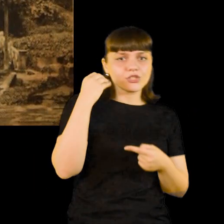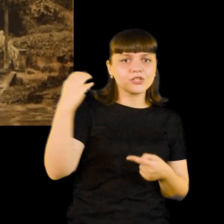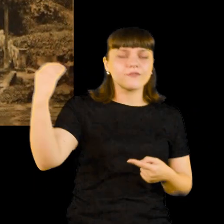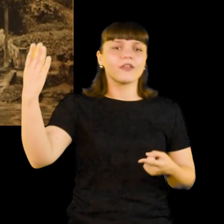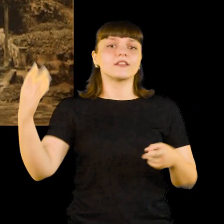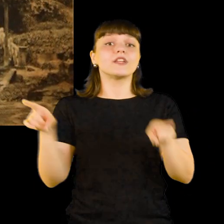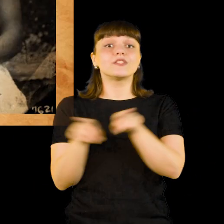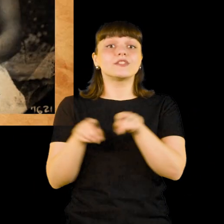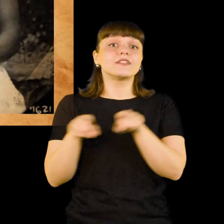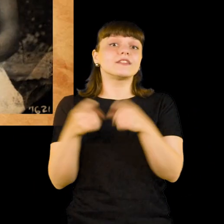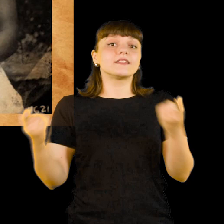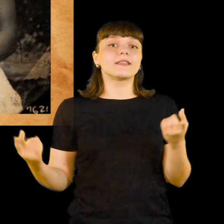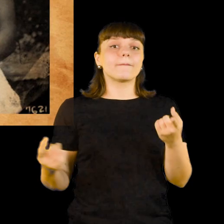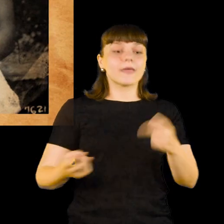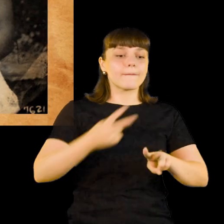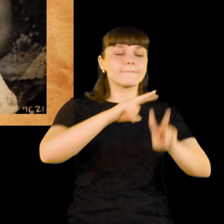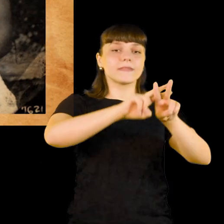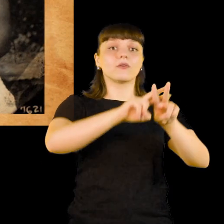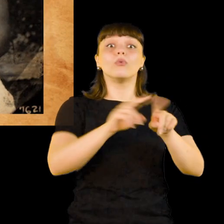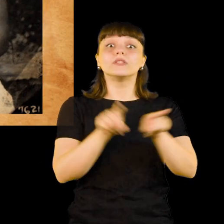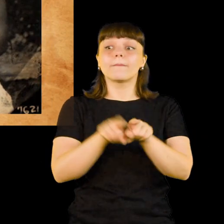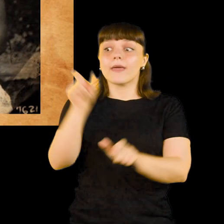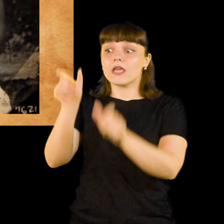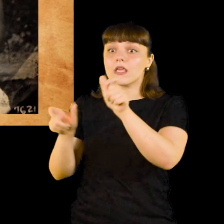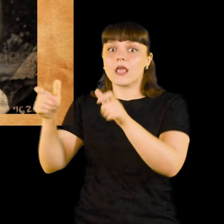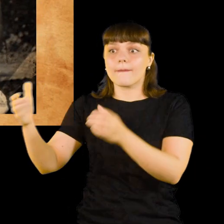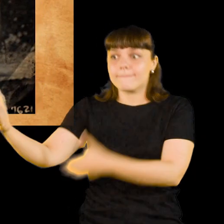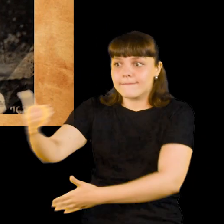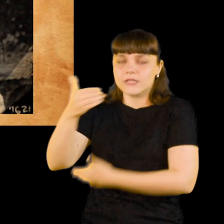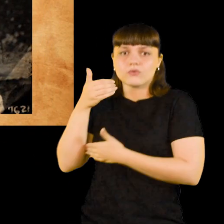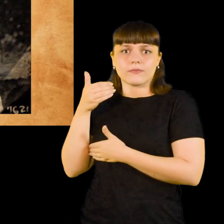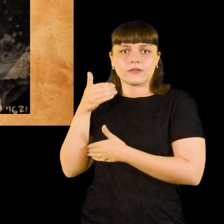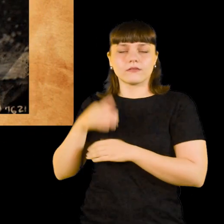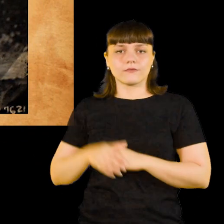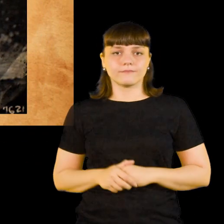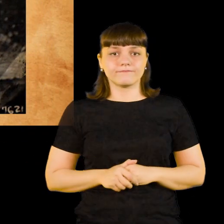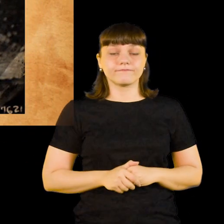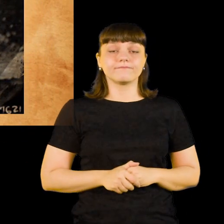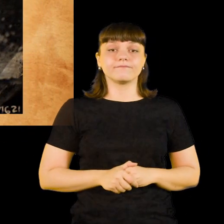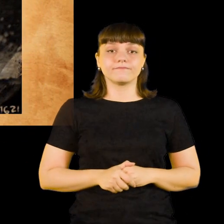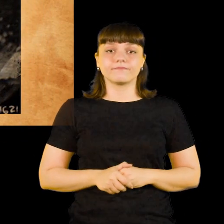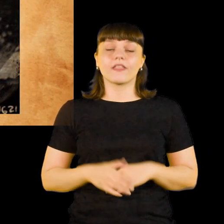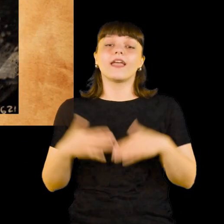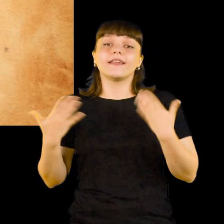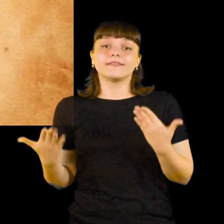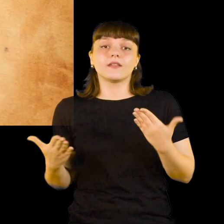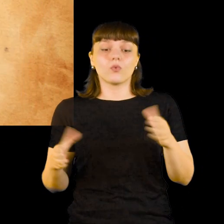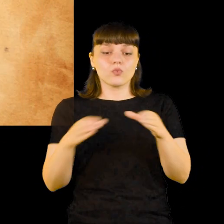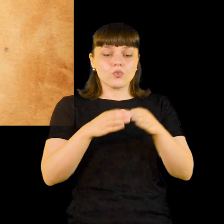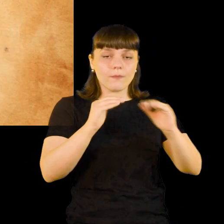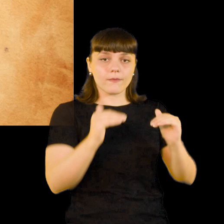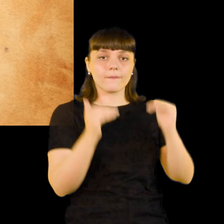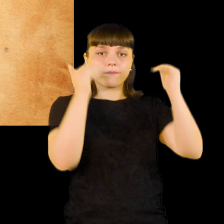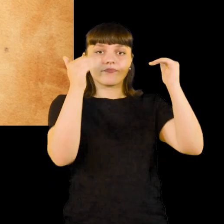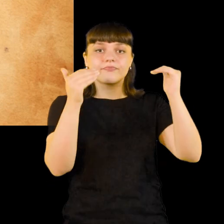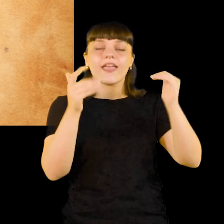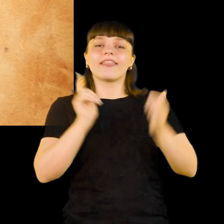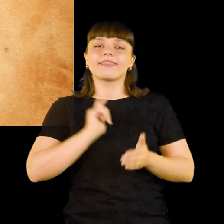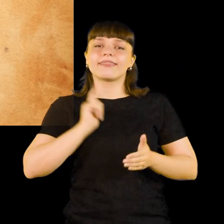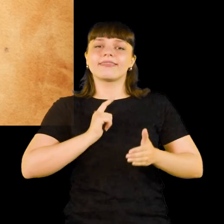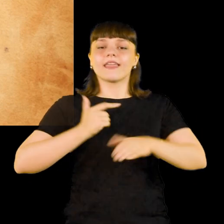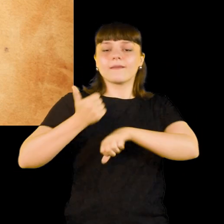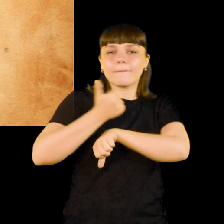viajantes, prisões e até o sequestro de pessoas para o trabalho forçado. Além disso, a elite da época